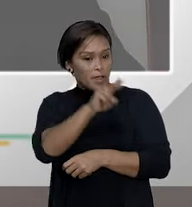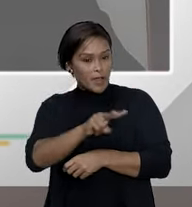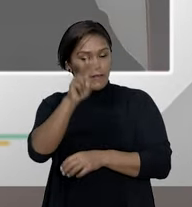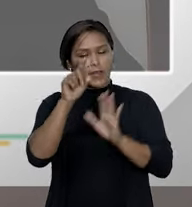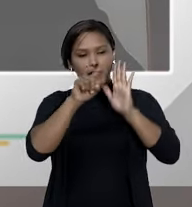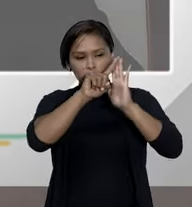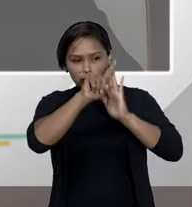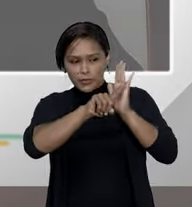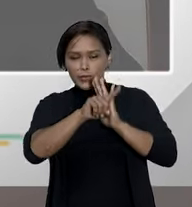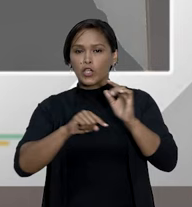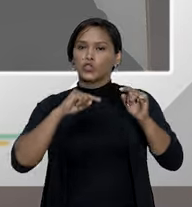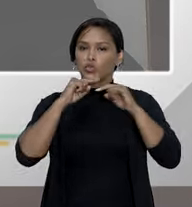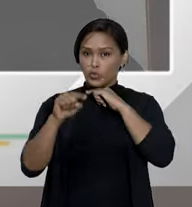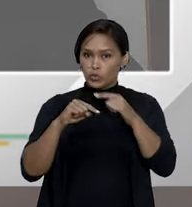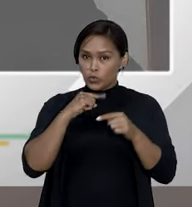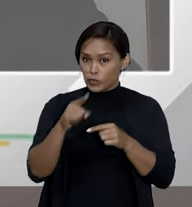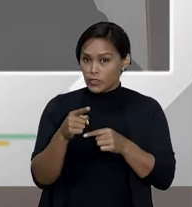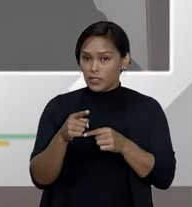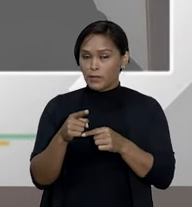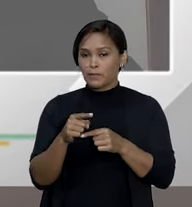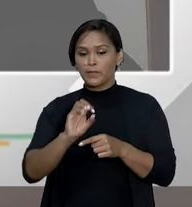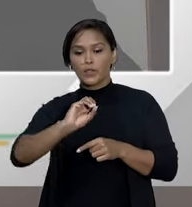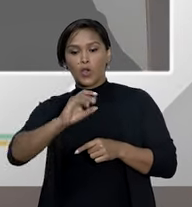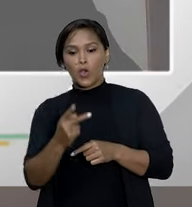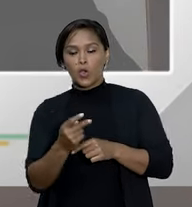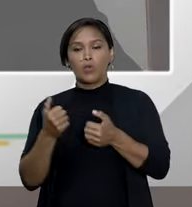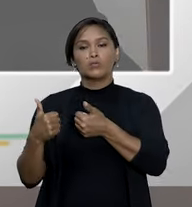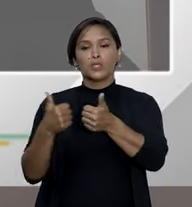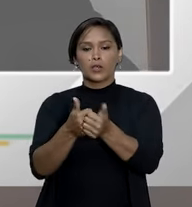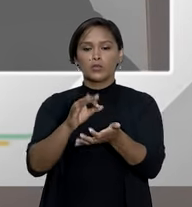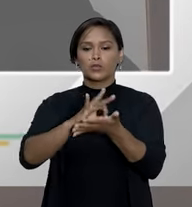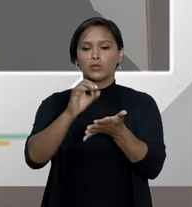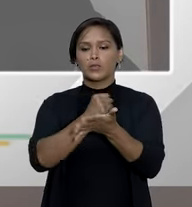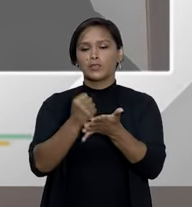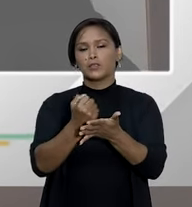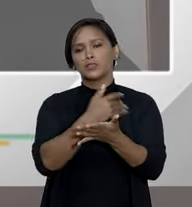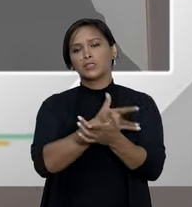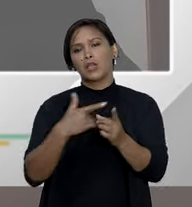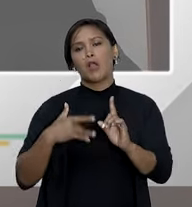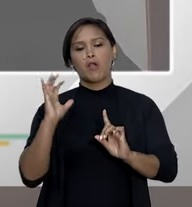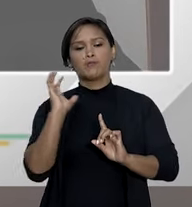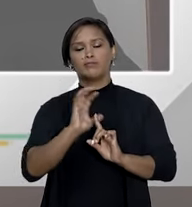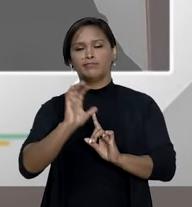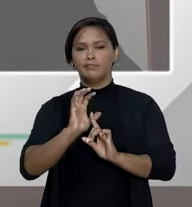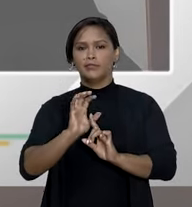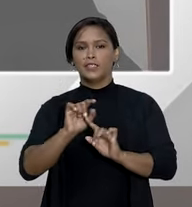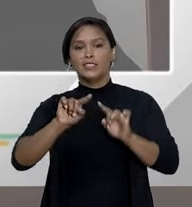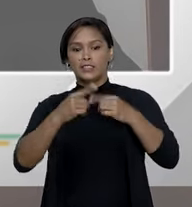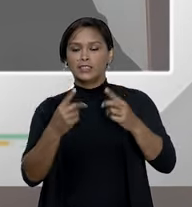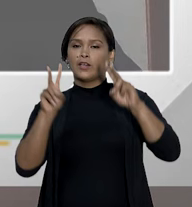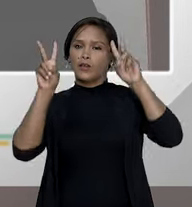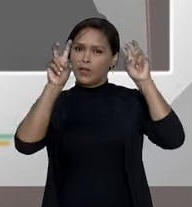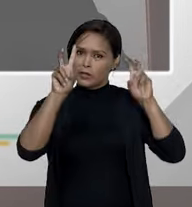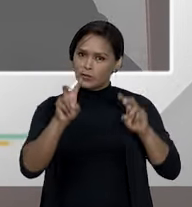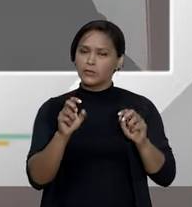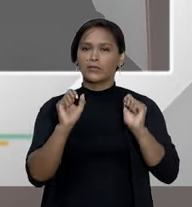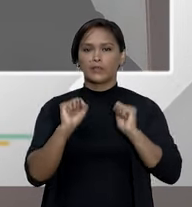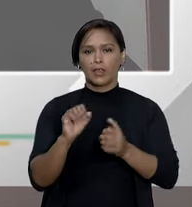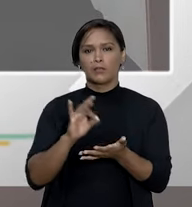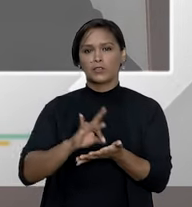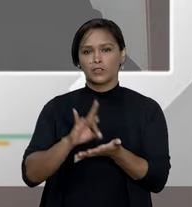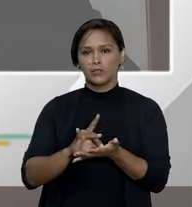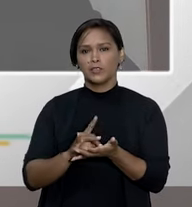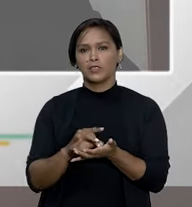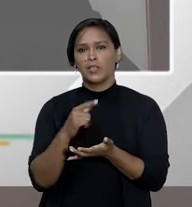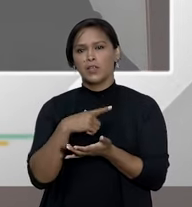houve dúvida razoável ou se a conduta do plano de saúde foi abusiva então é uma matéria que cabe realmente mas